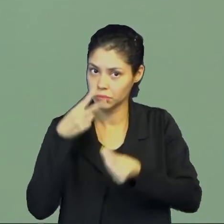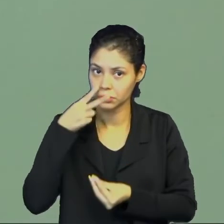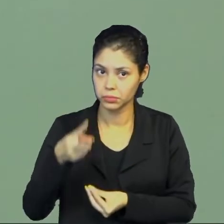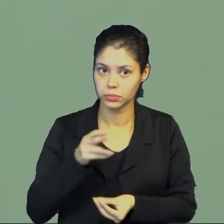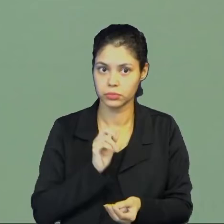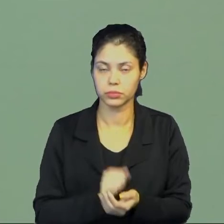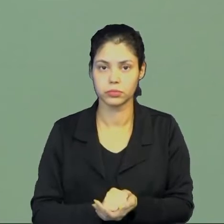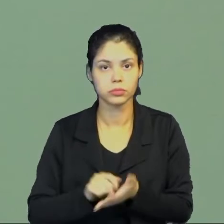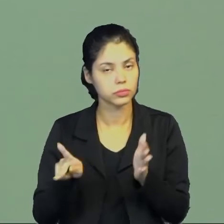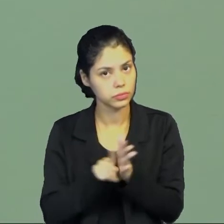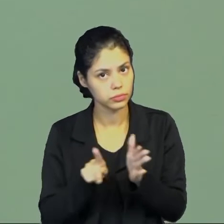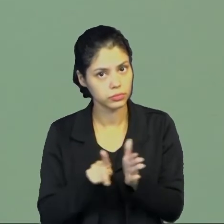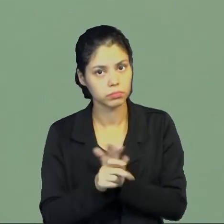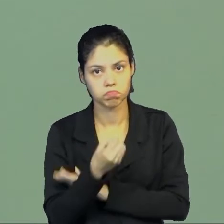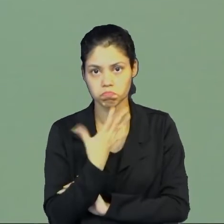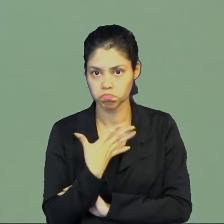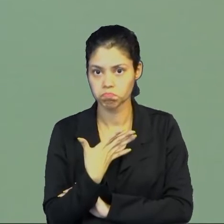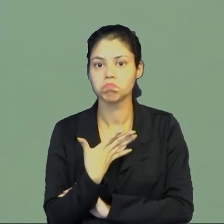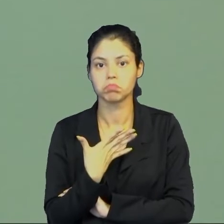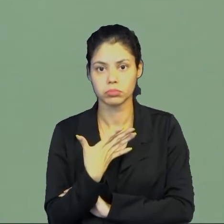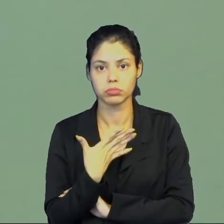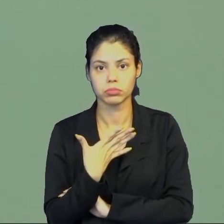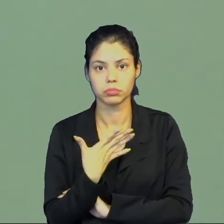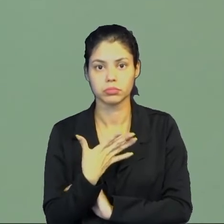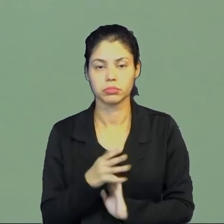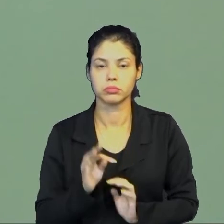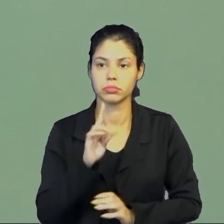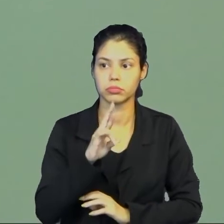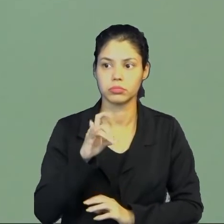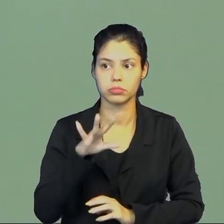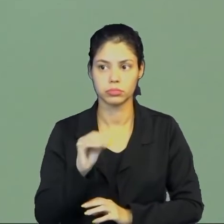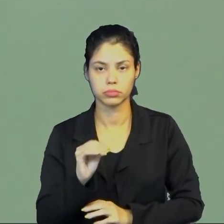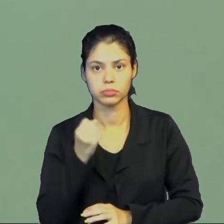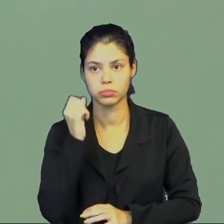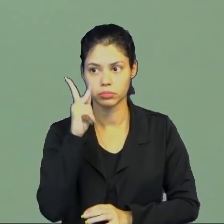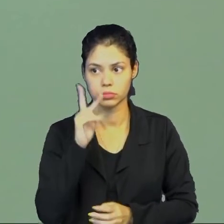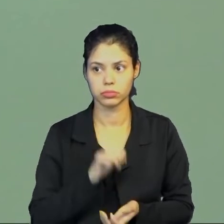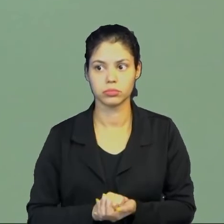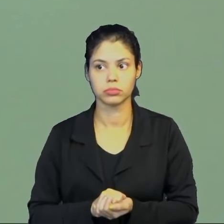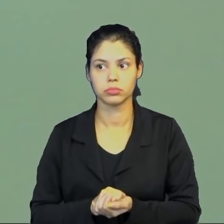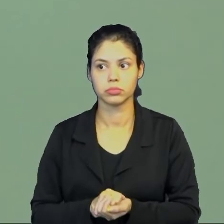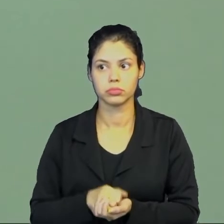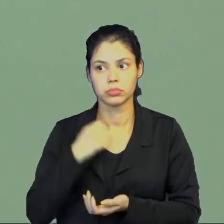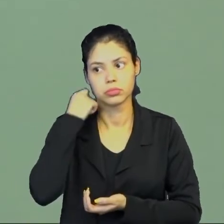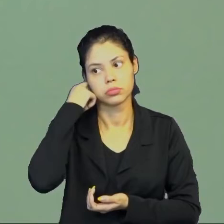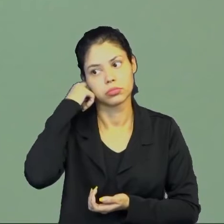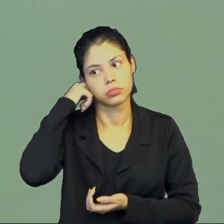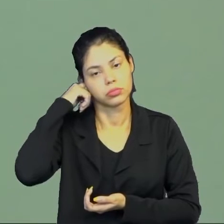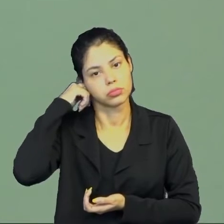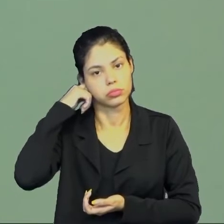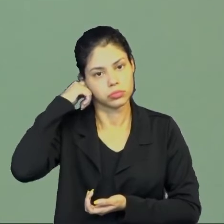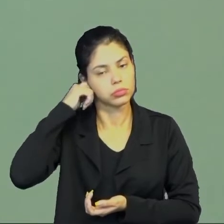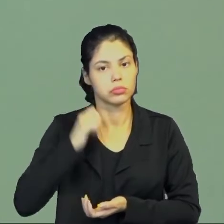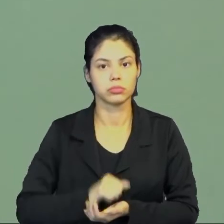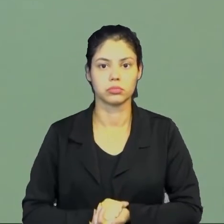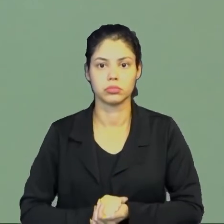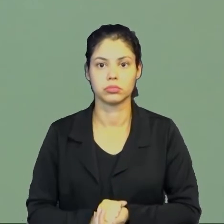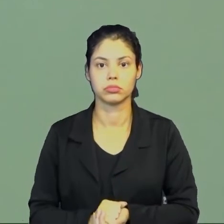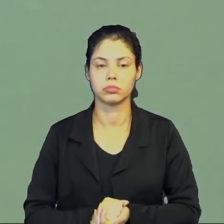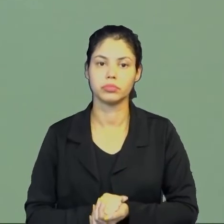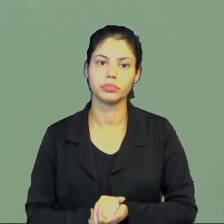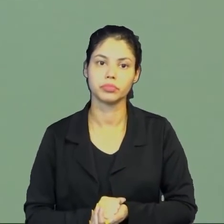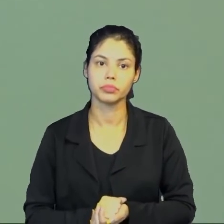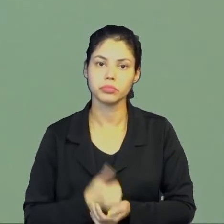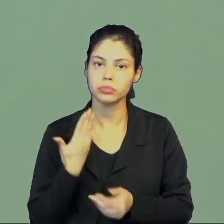viu ali definidas muito bem amarradinhas no Tratado de Portuguesilhas, ok? Vamos exercitar um pouco do que nós